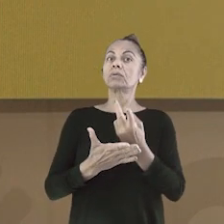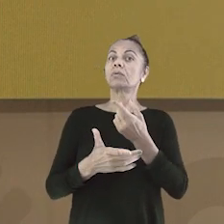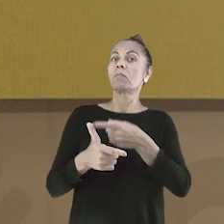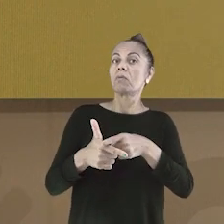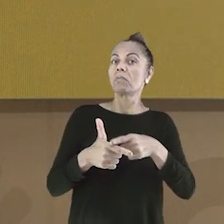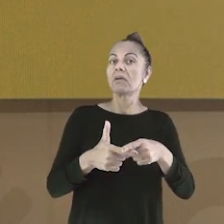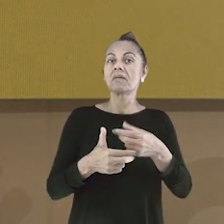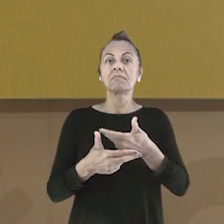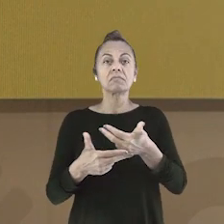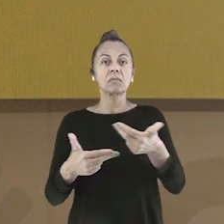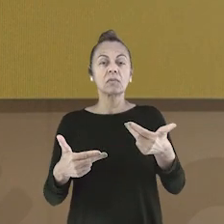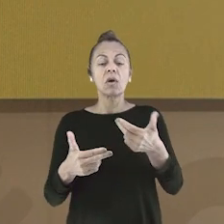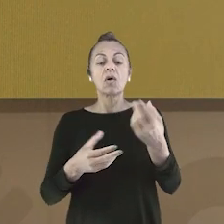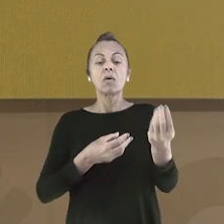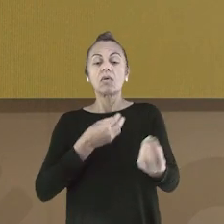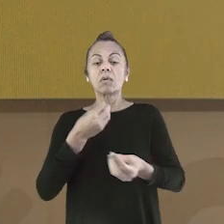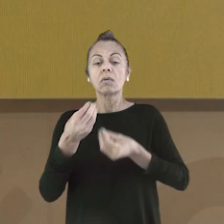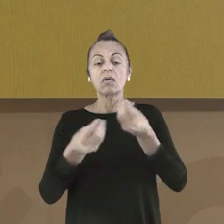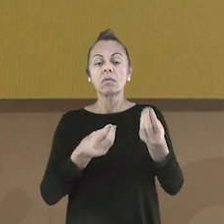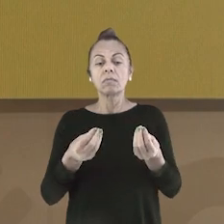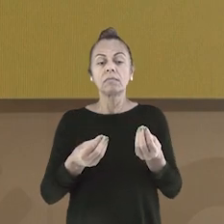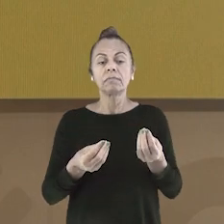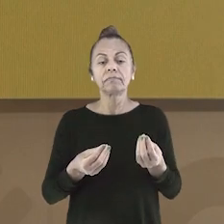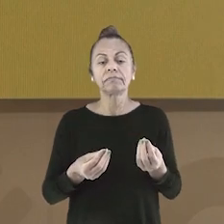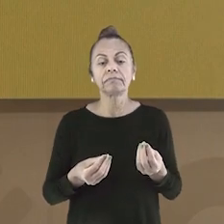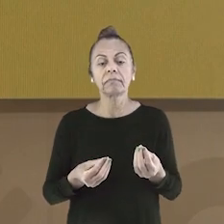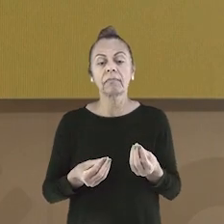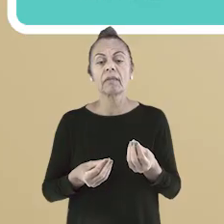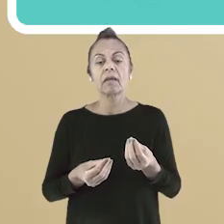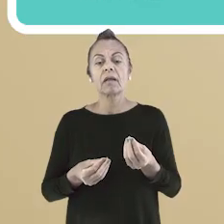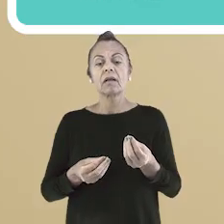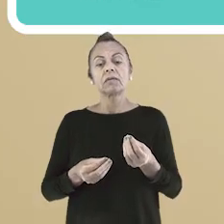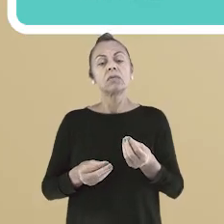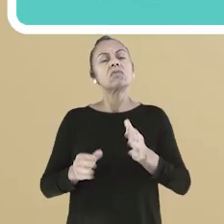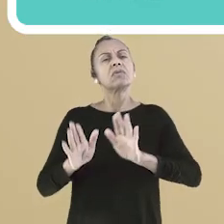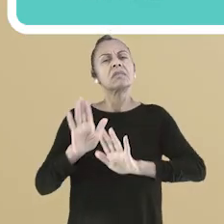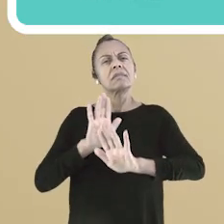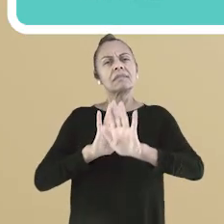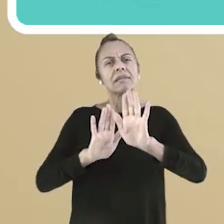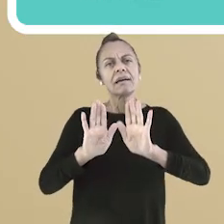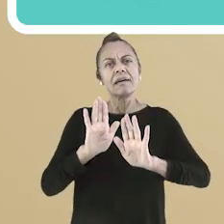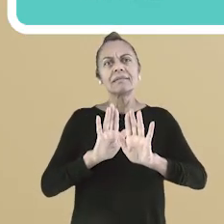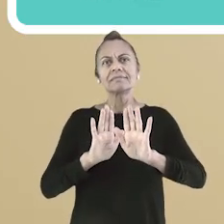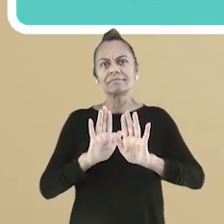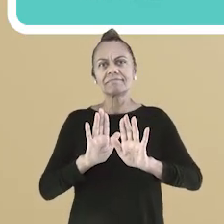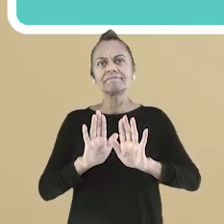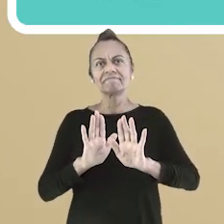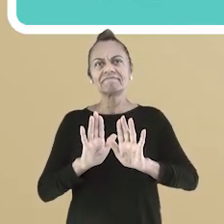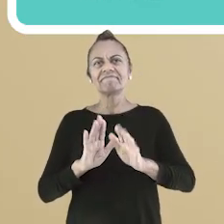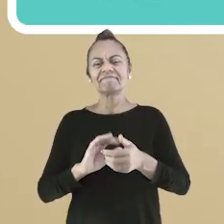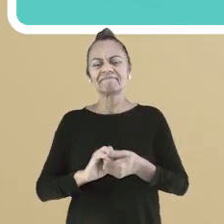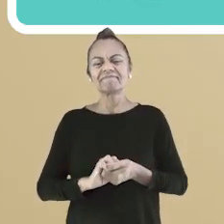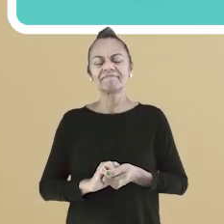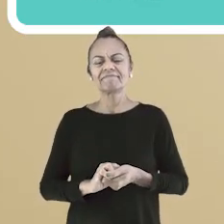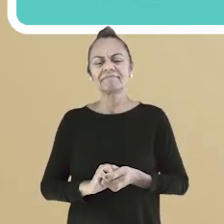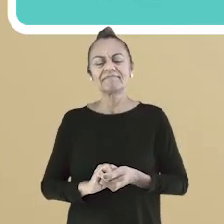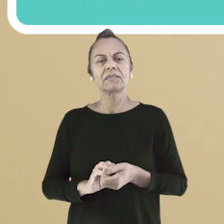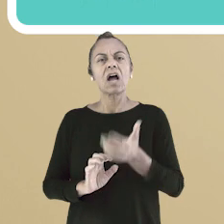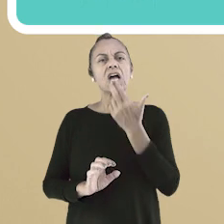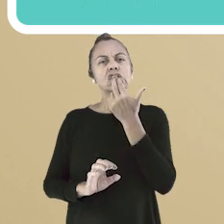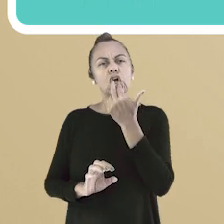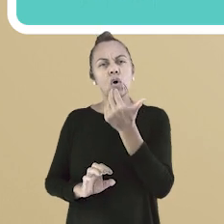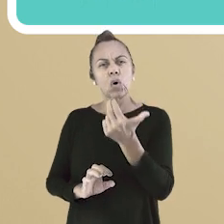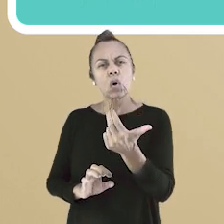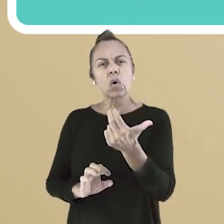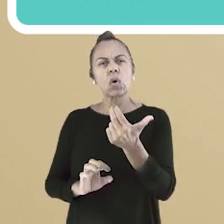verão agora como as cores são úteis nisso. De acordo com a norma técnica, as cores são